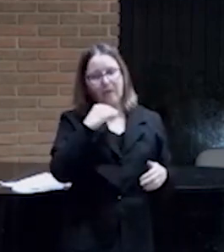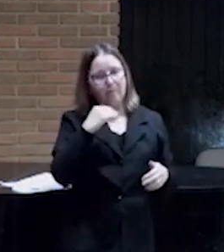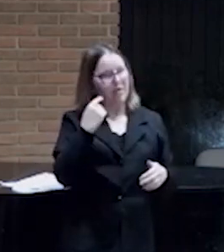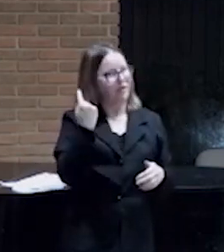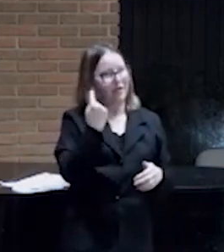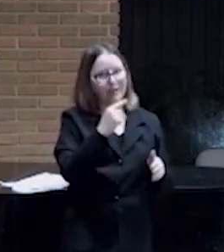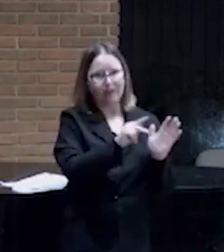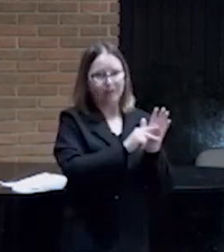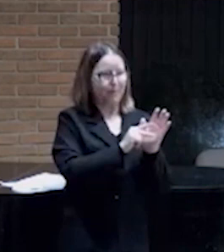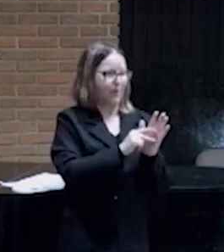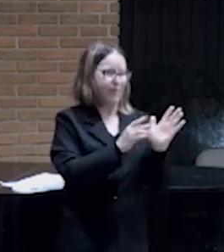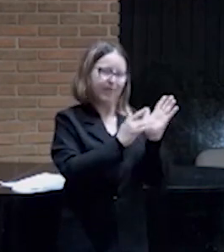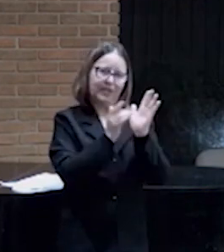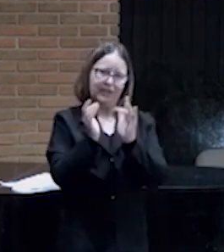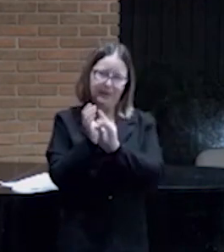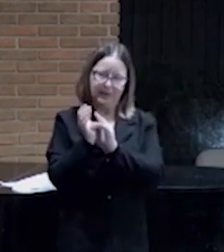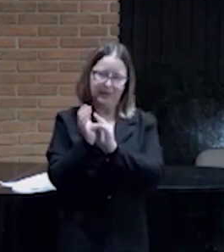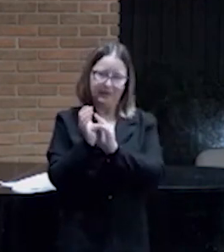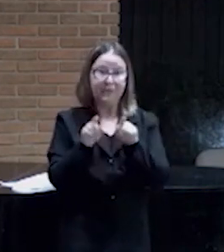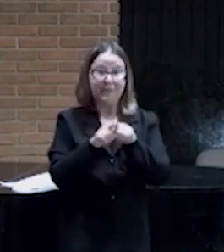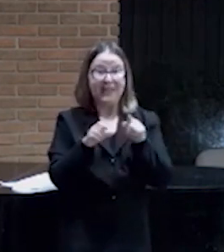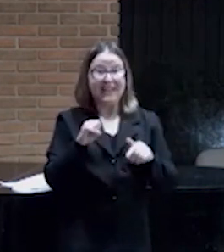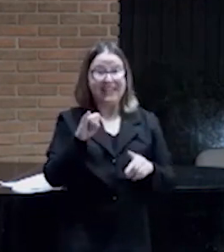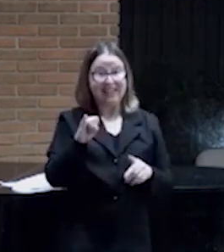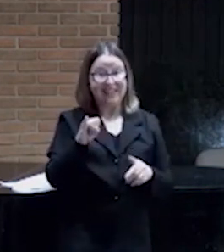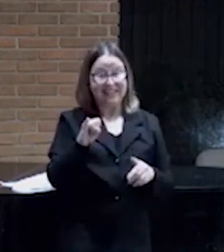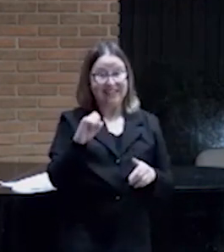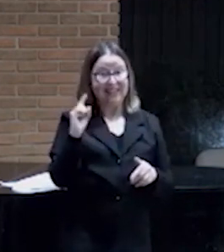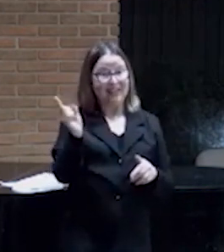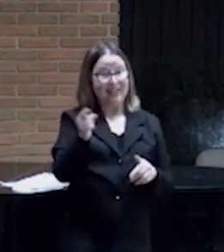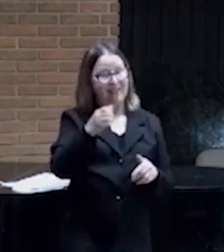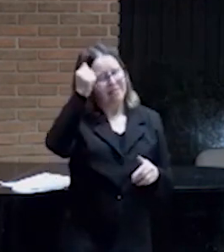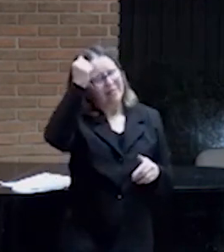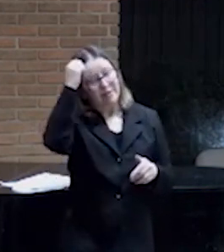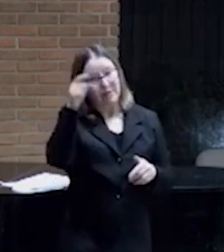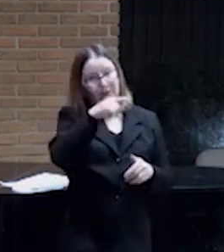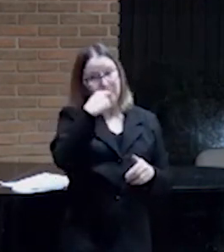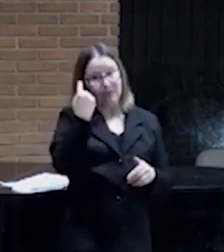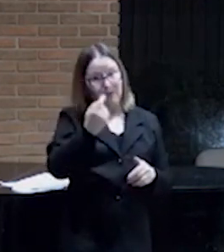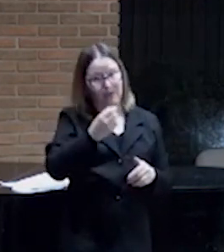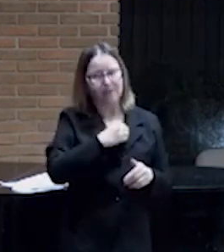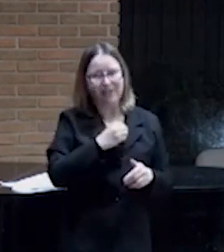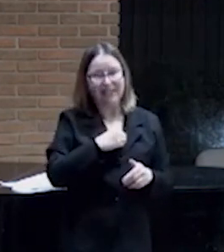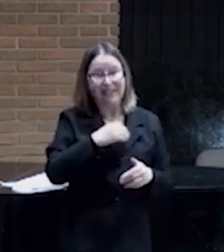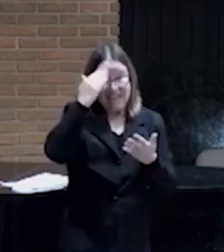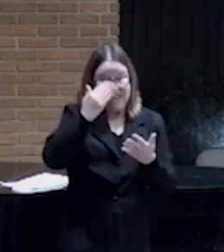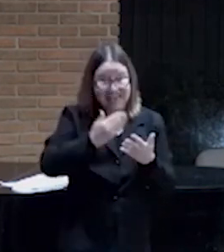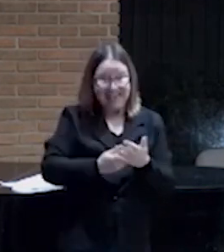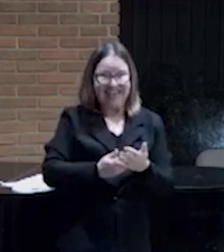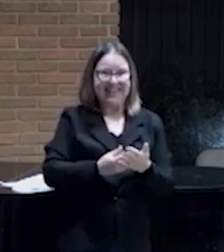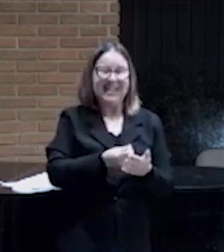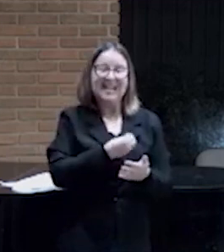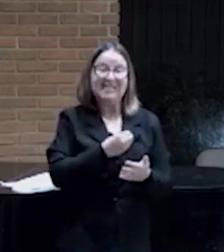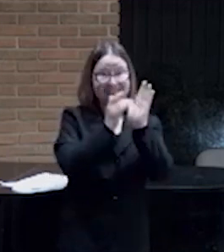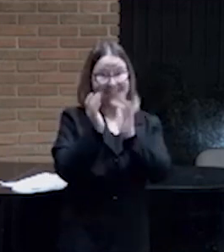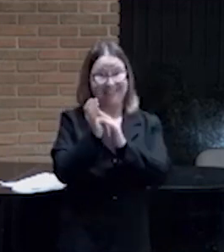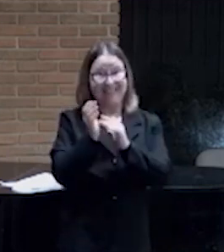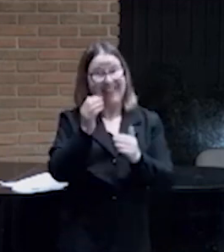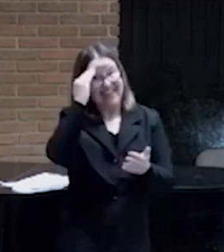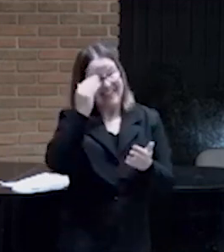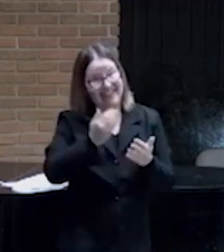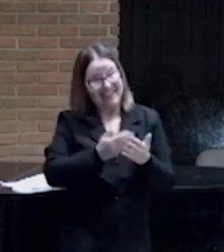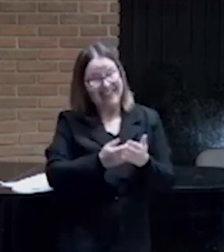Com a promessa de que se nós olharmos para Ele, arrependidos do nosso pecado, crendo na Sua vida, crendo na Sua obra,